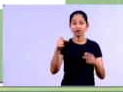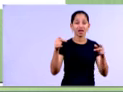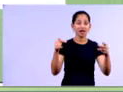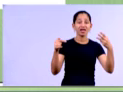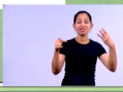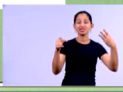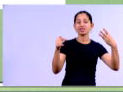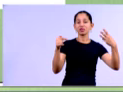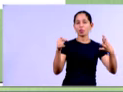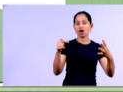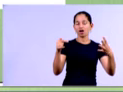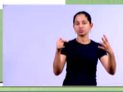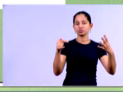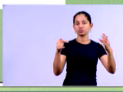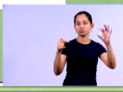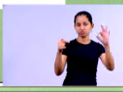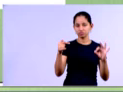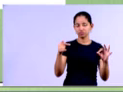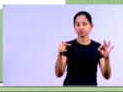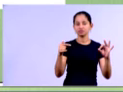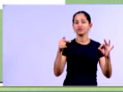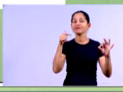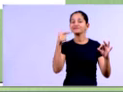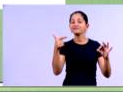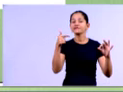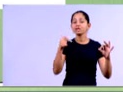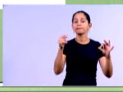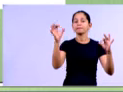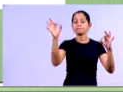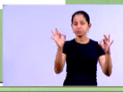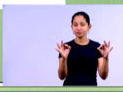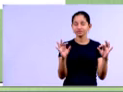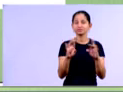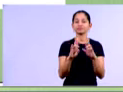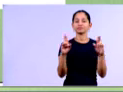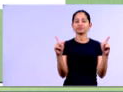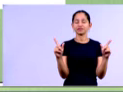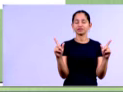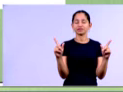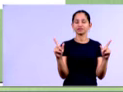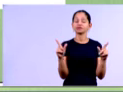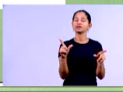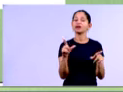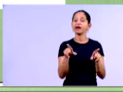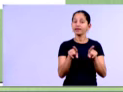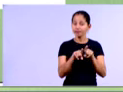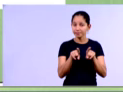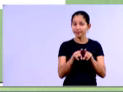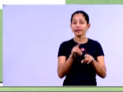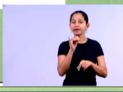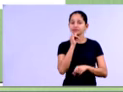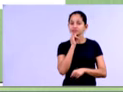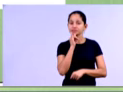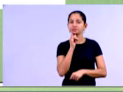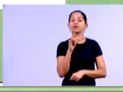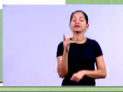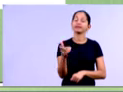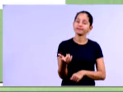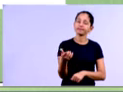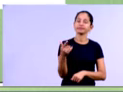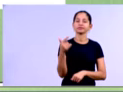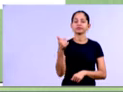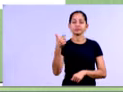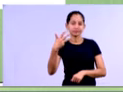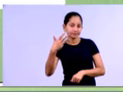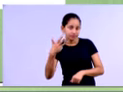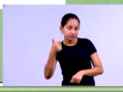,83%. Isso quer dizer que, em 2013, né, a conta estoques, ela foi menor do que